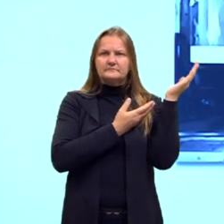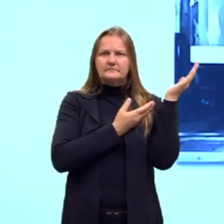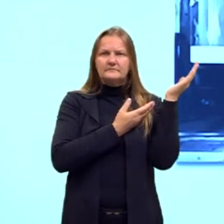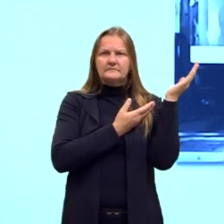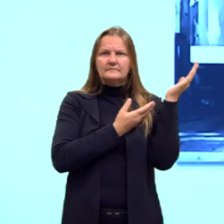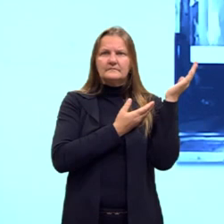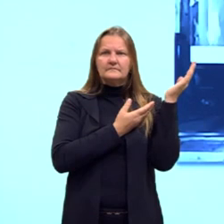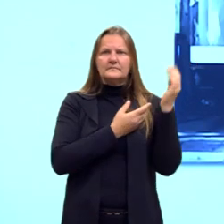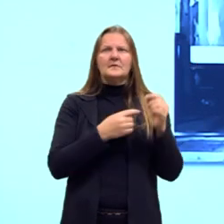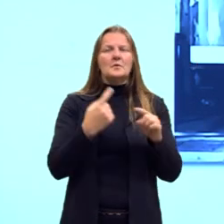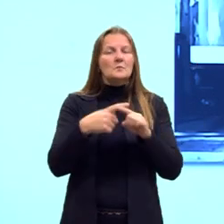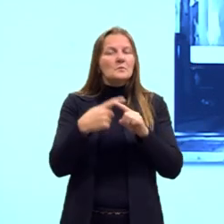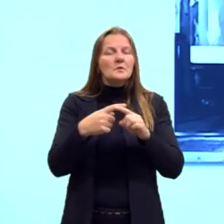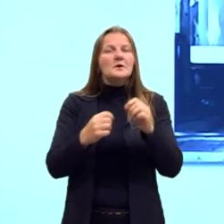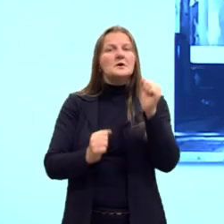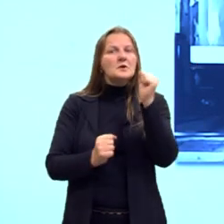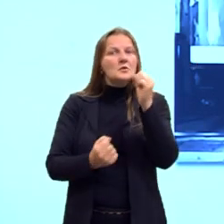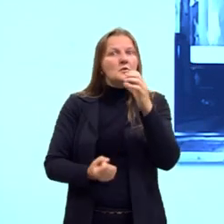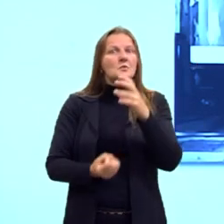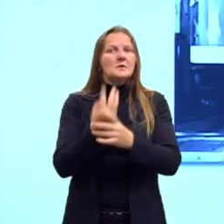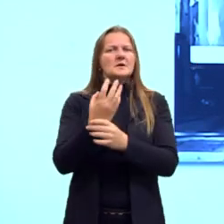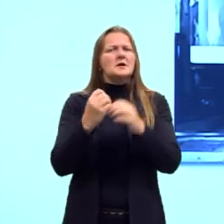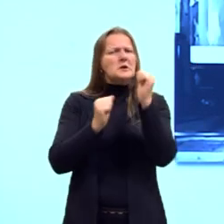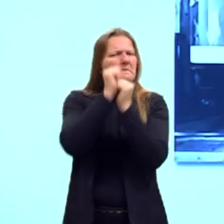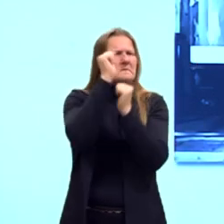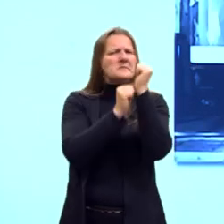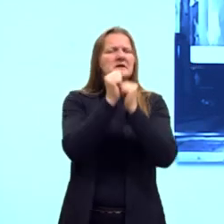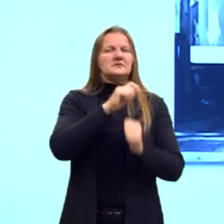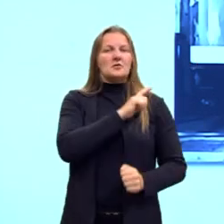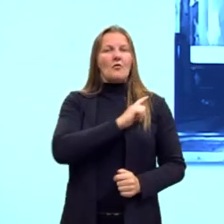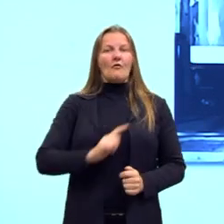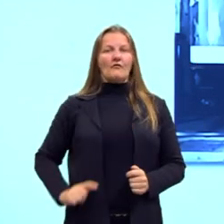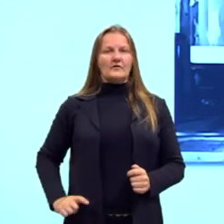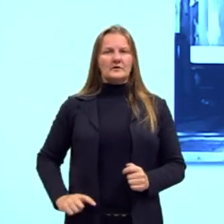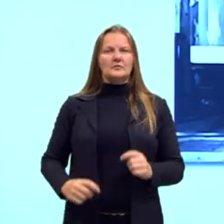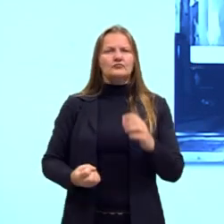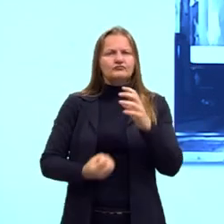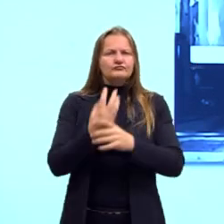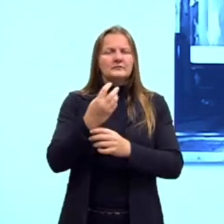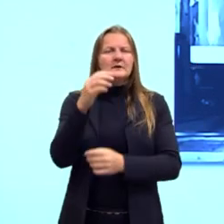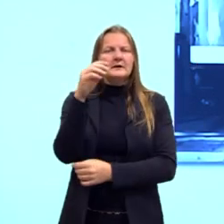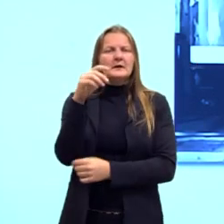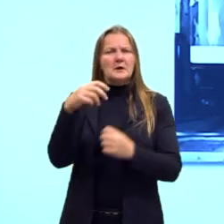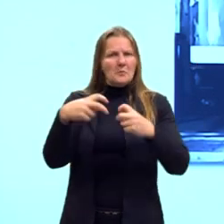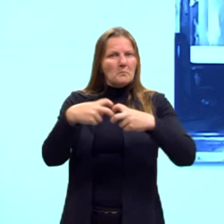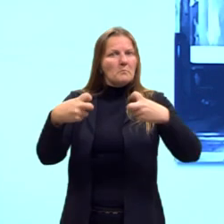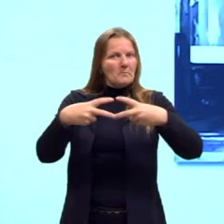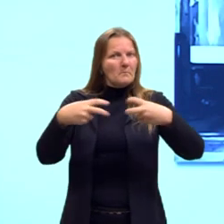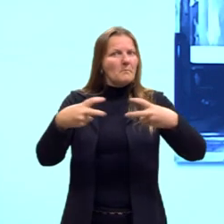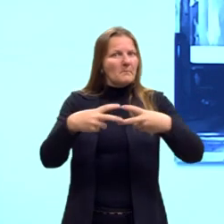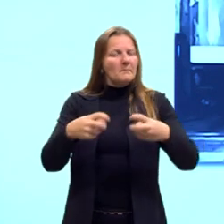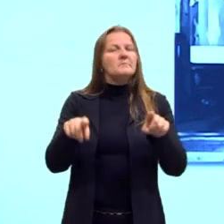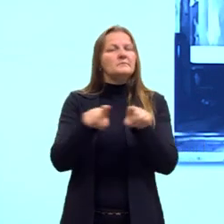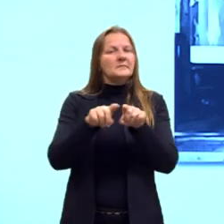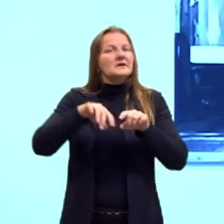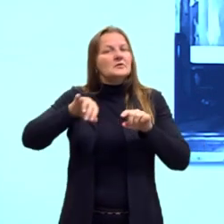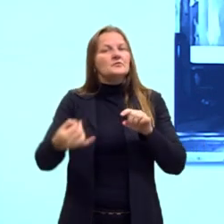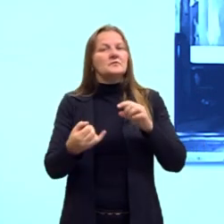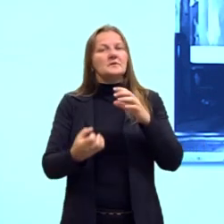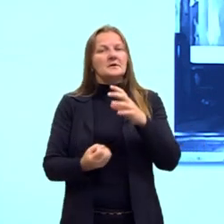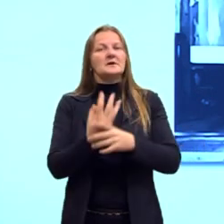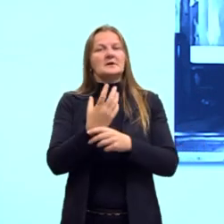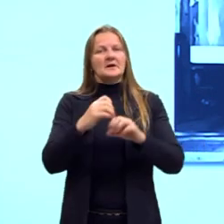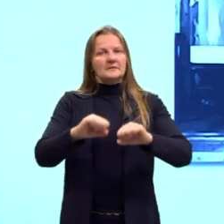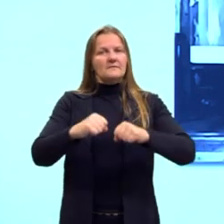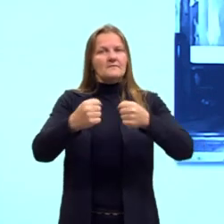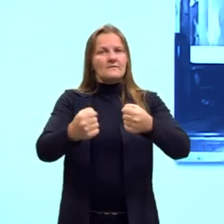base para as outras empresas através do governo, então, nós temos, então, justamente essa força,